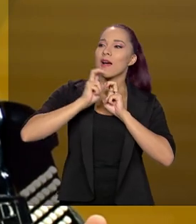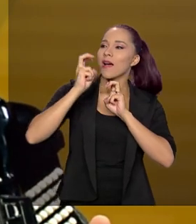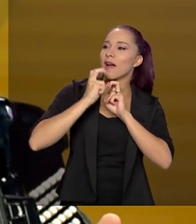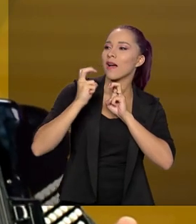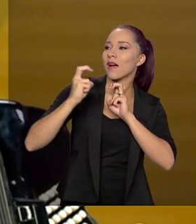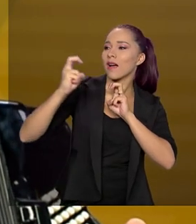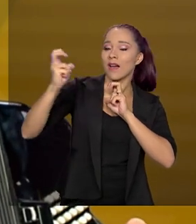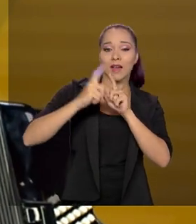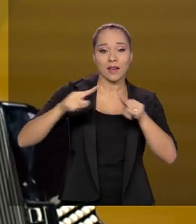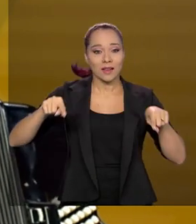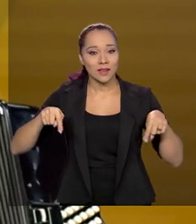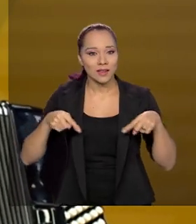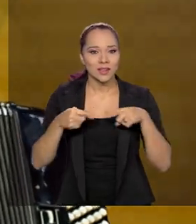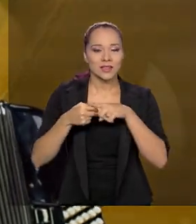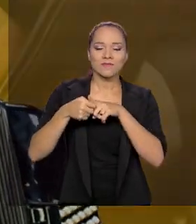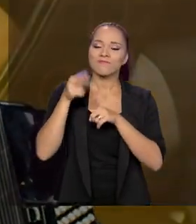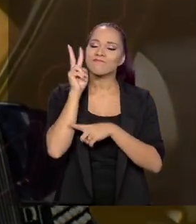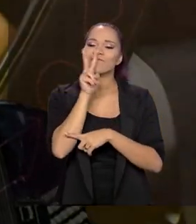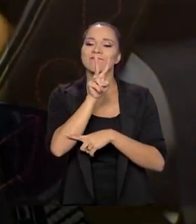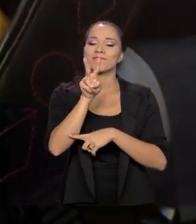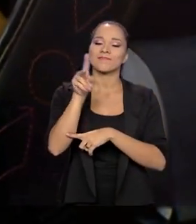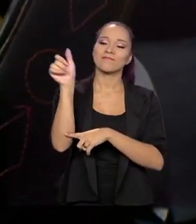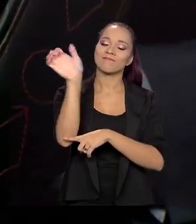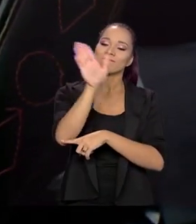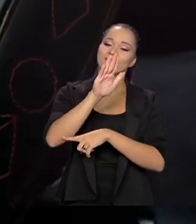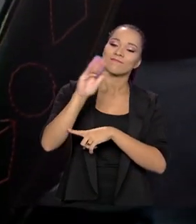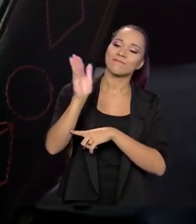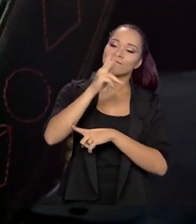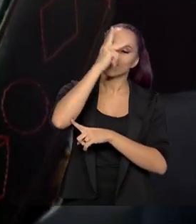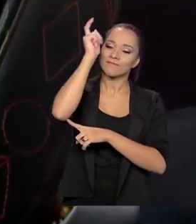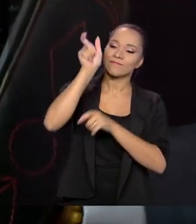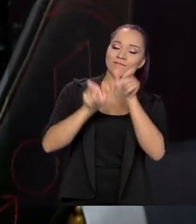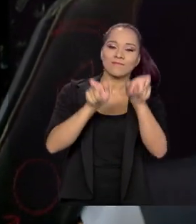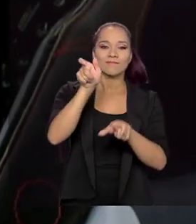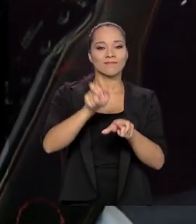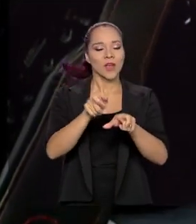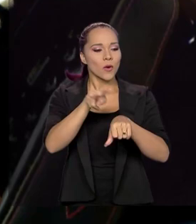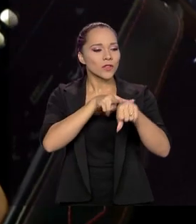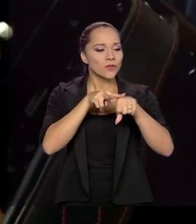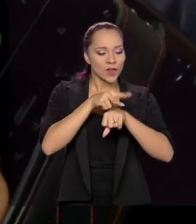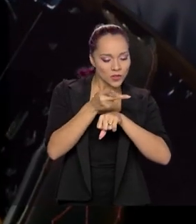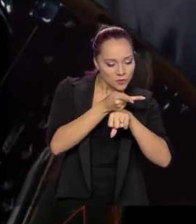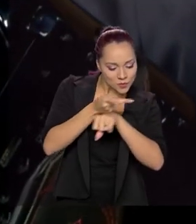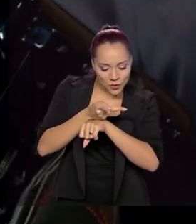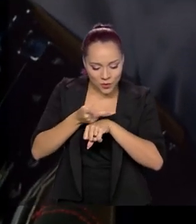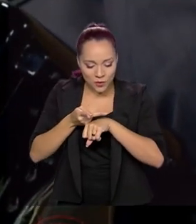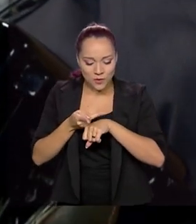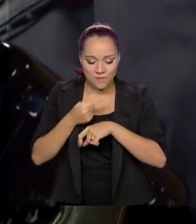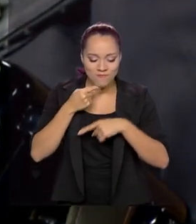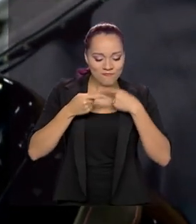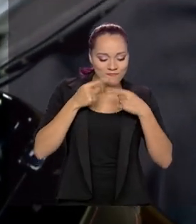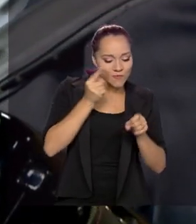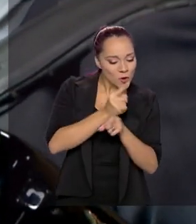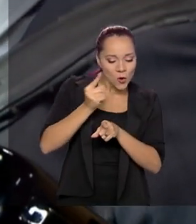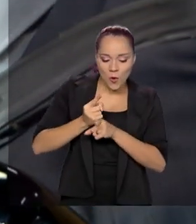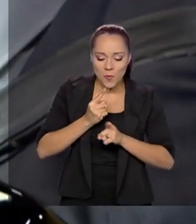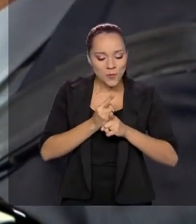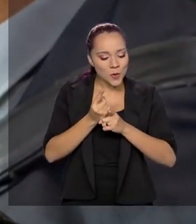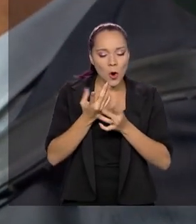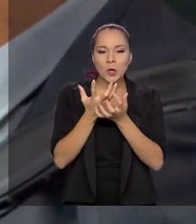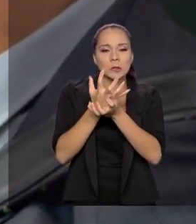terreiro se despede da vida do peão, quando o verde eu procuro pelo chão, eu não encontro mais nem